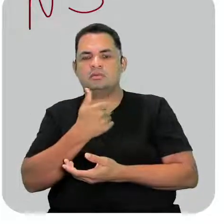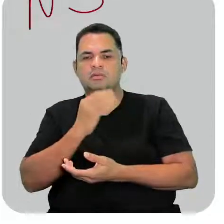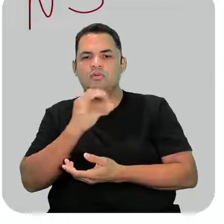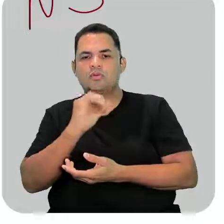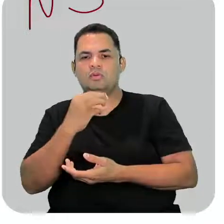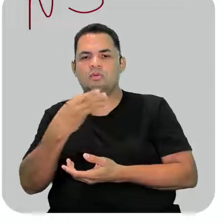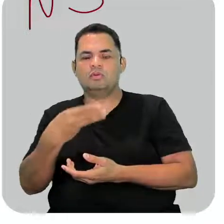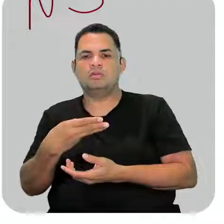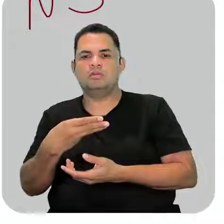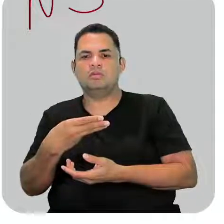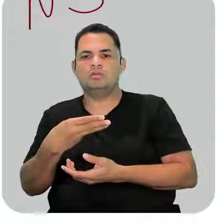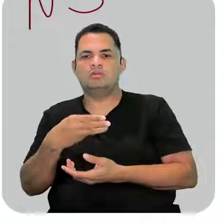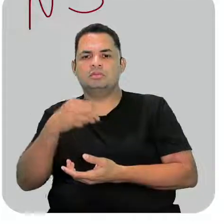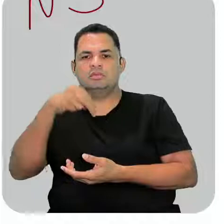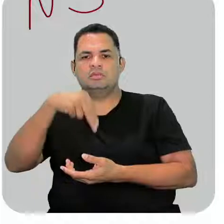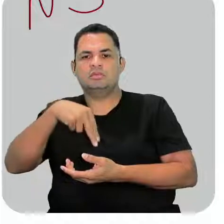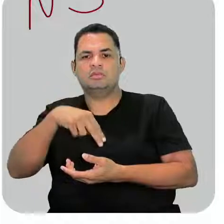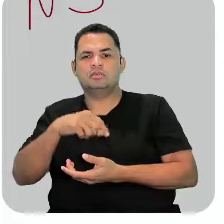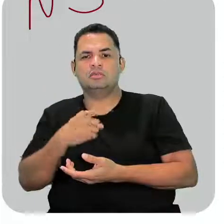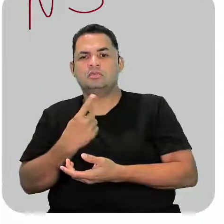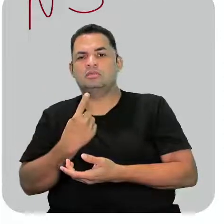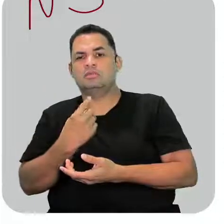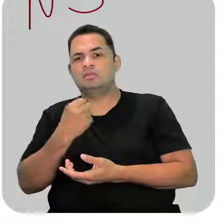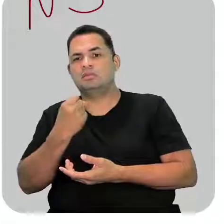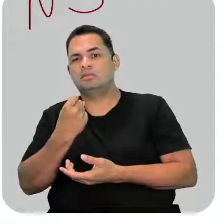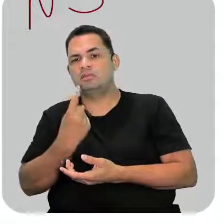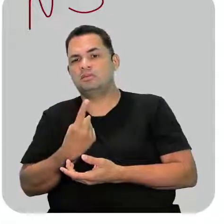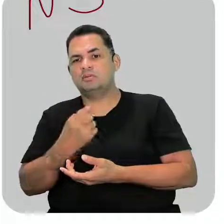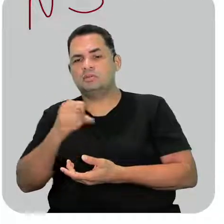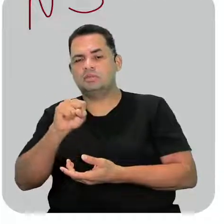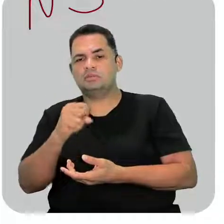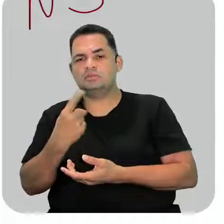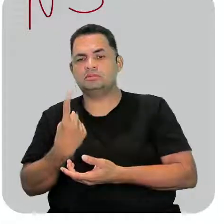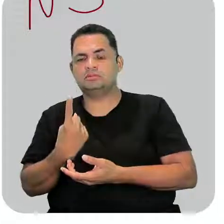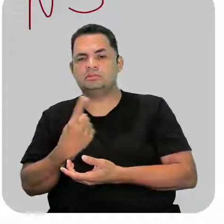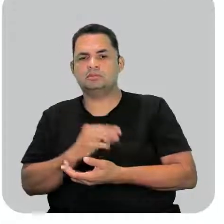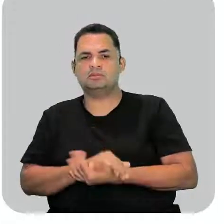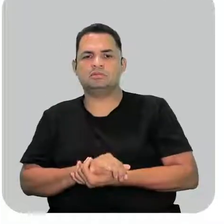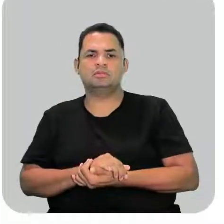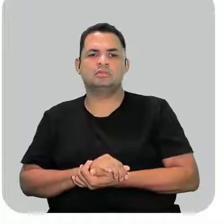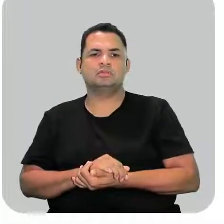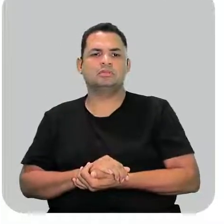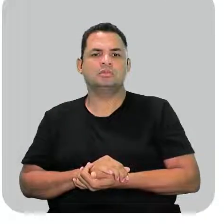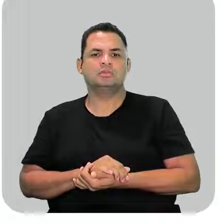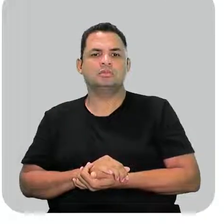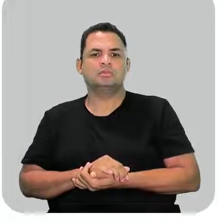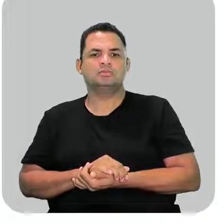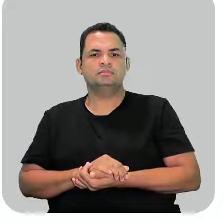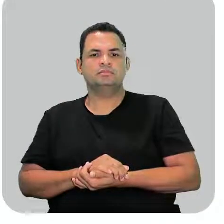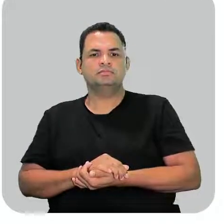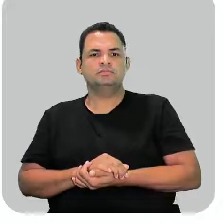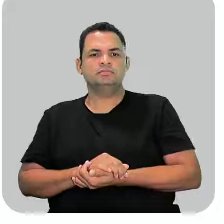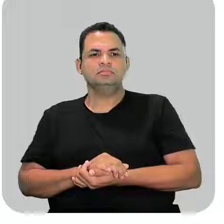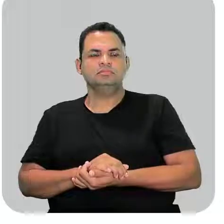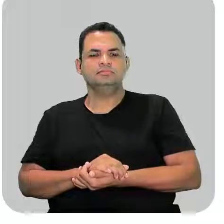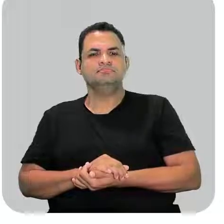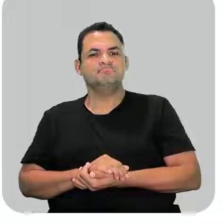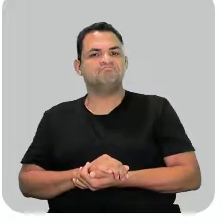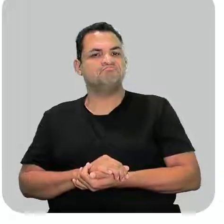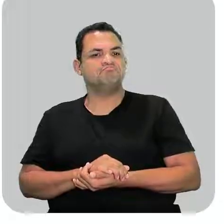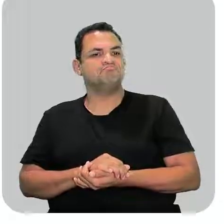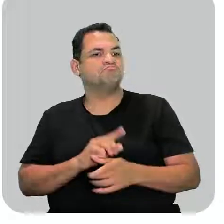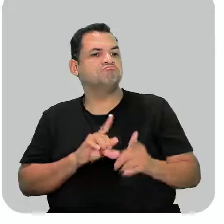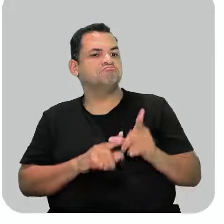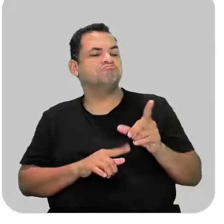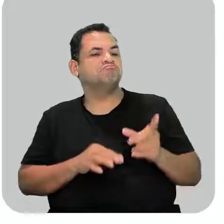O3, N1 e S1. Vamos ver se bate com a letra B? Olha, bate com a letra B.